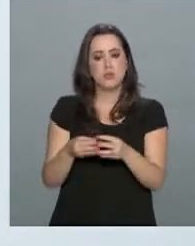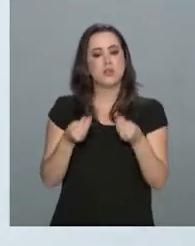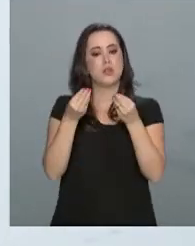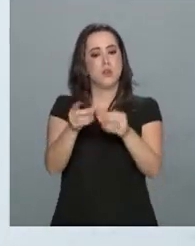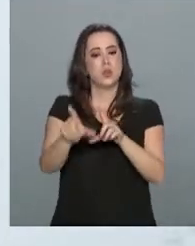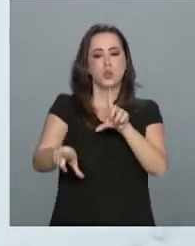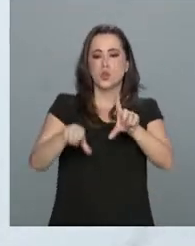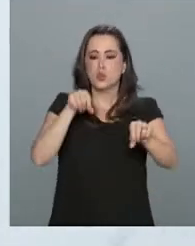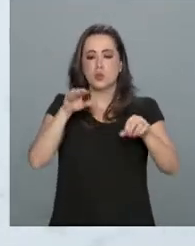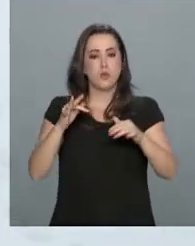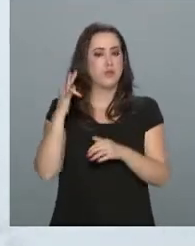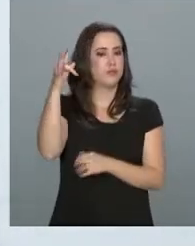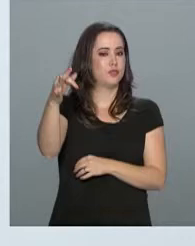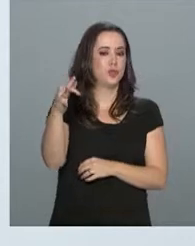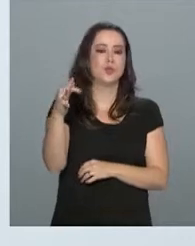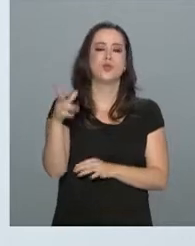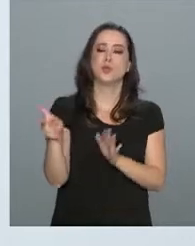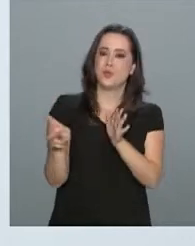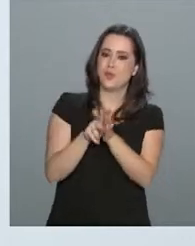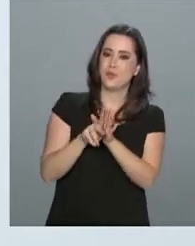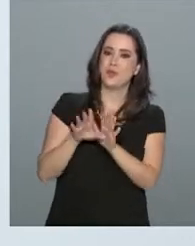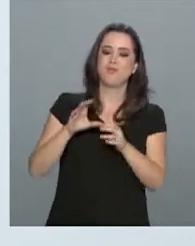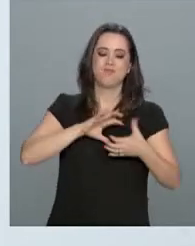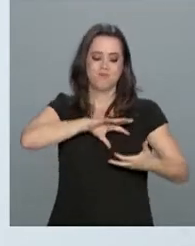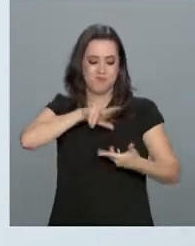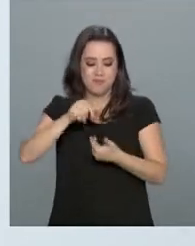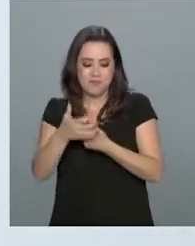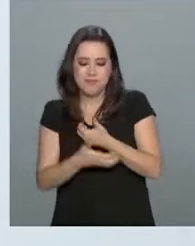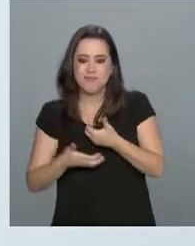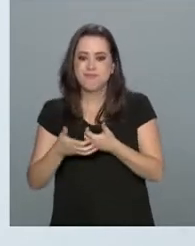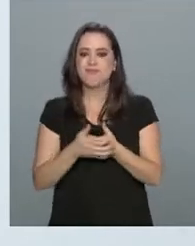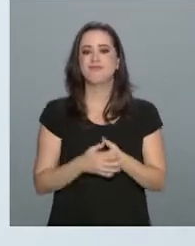decidir o futuro do continente gelado.